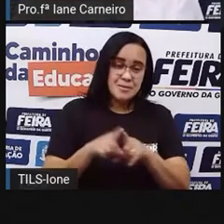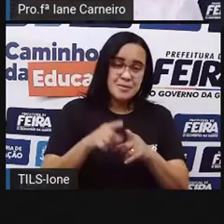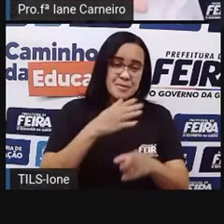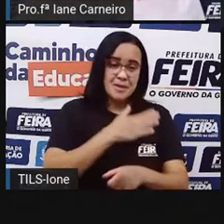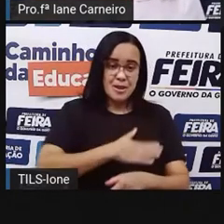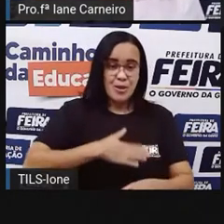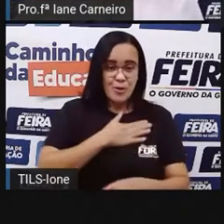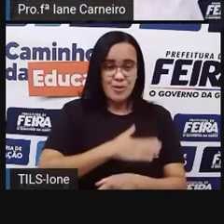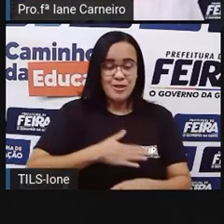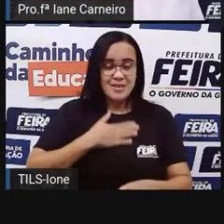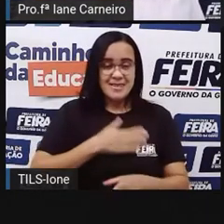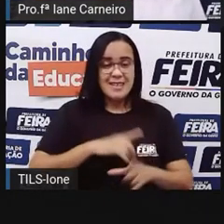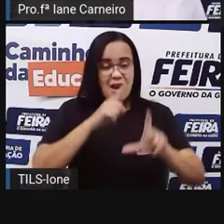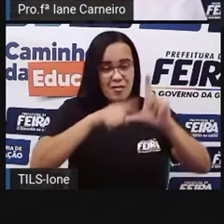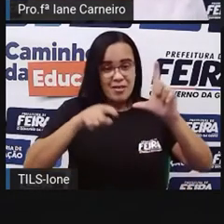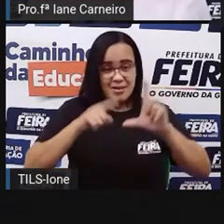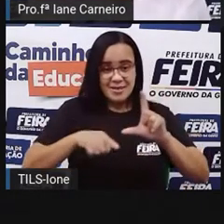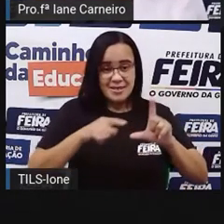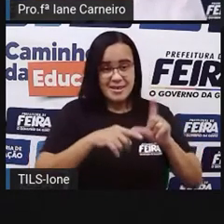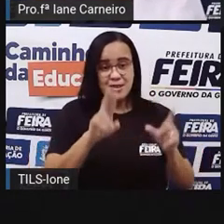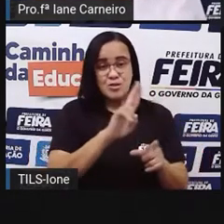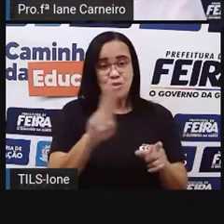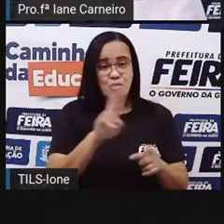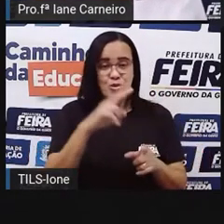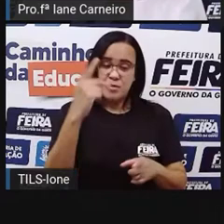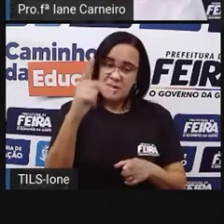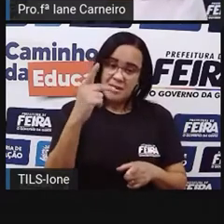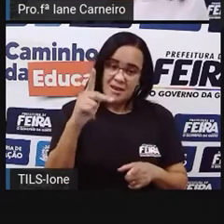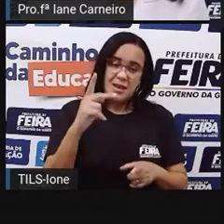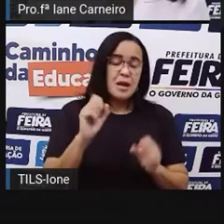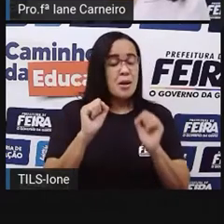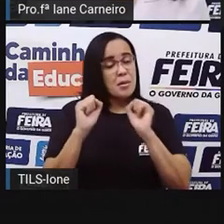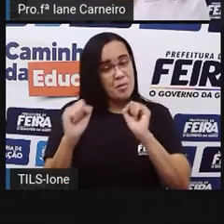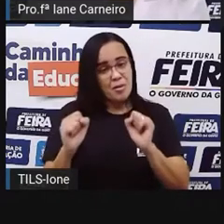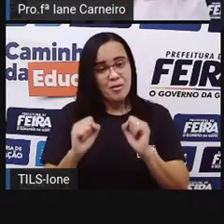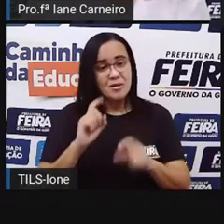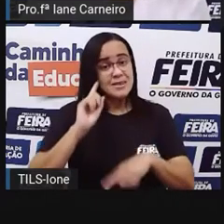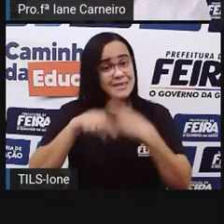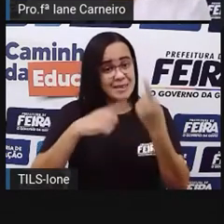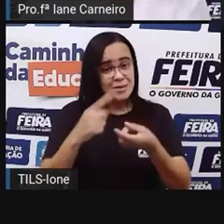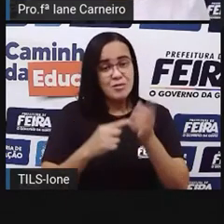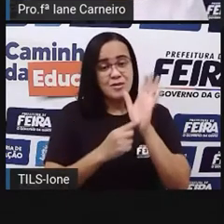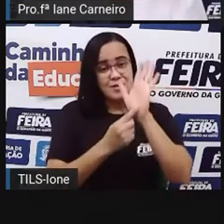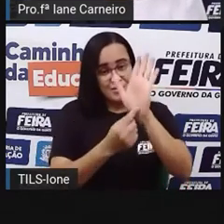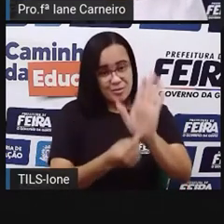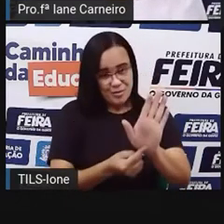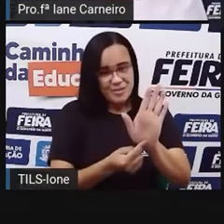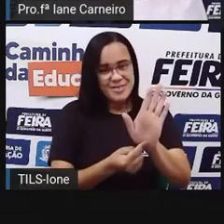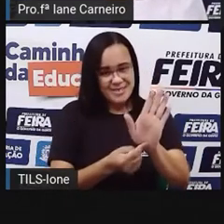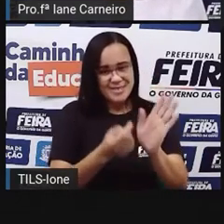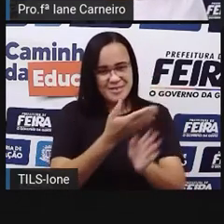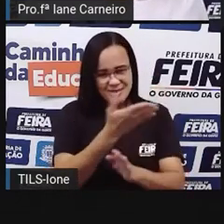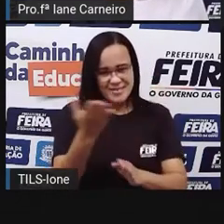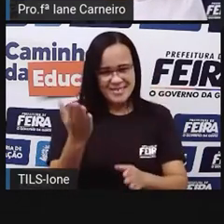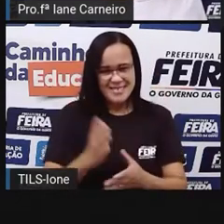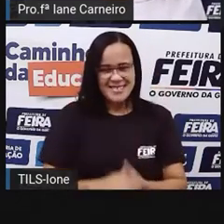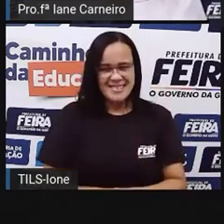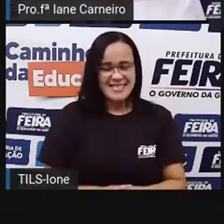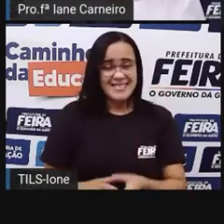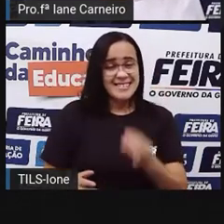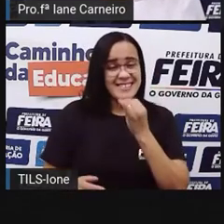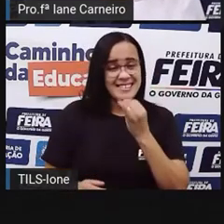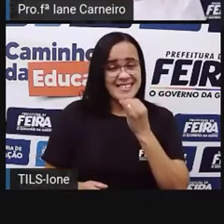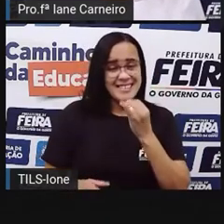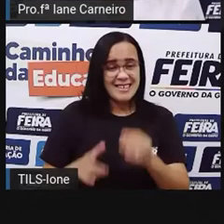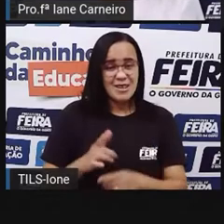diferente. Daqui a pouco, eu vou mostrar para você como é que você também pode fazer isso. Tá joia? Olha só outro modelo que a Pró trouxe, né? Aqui está